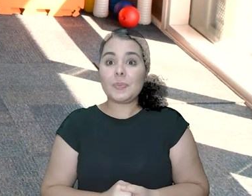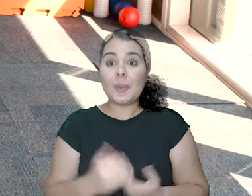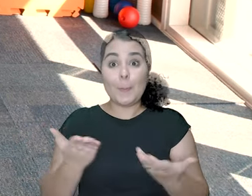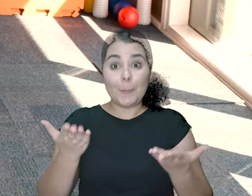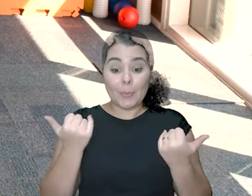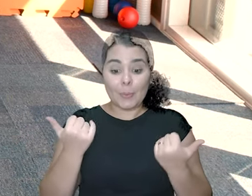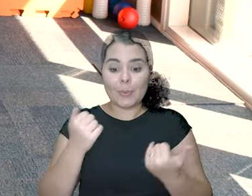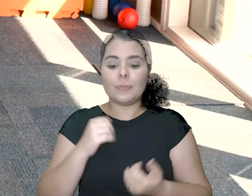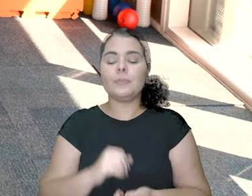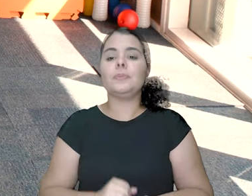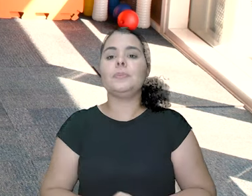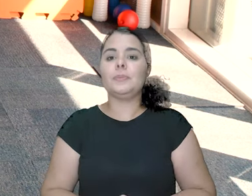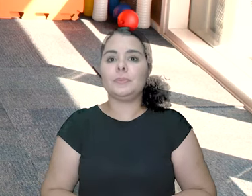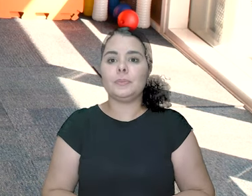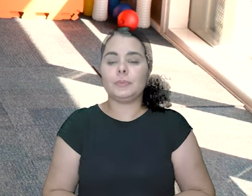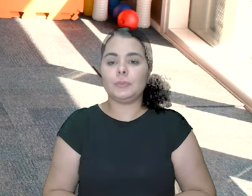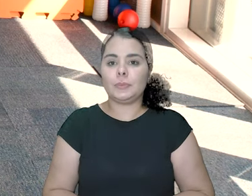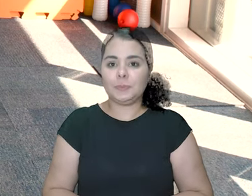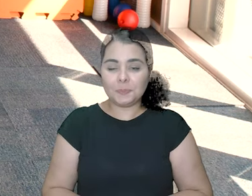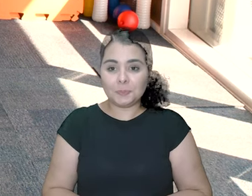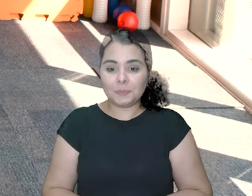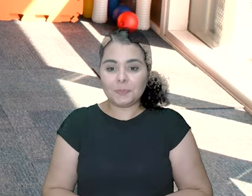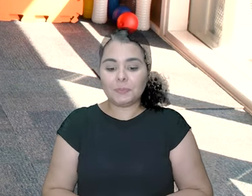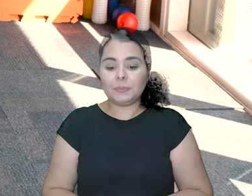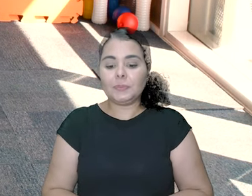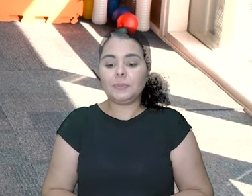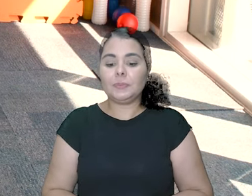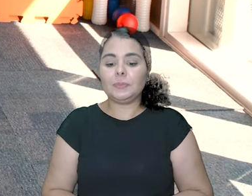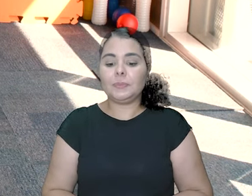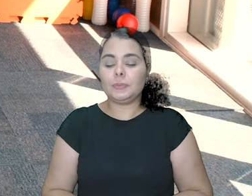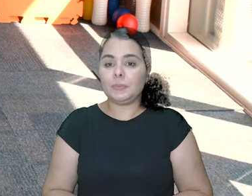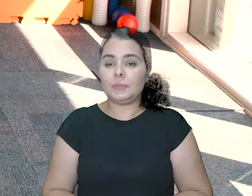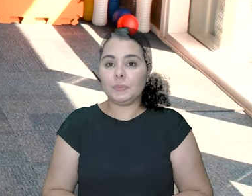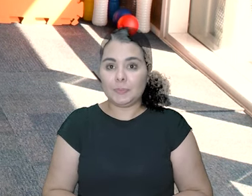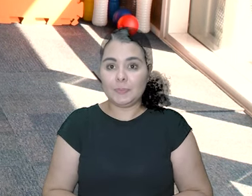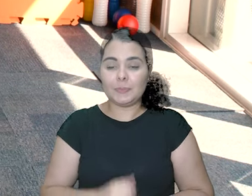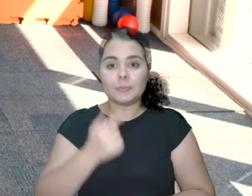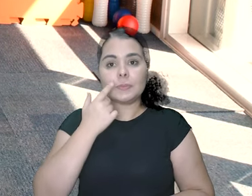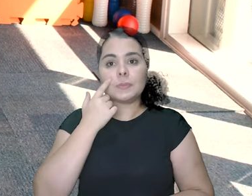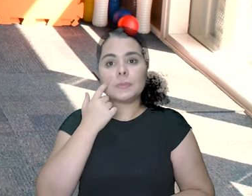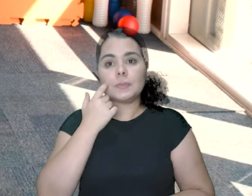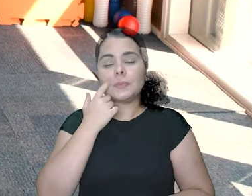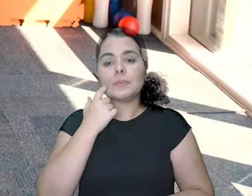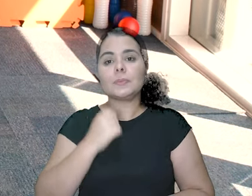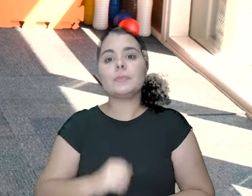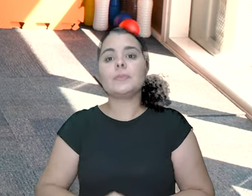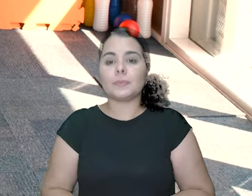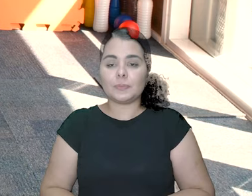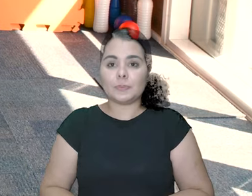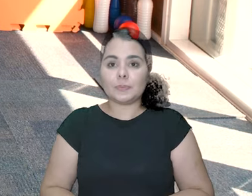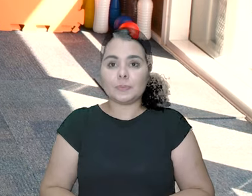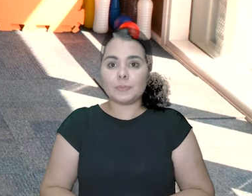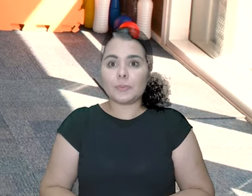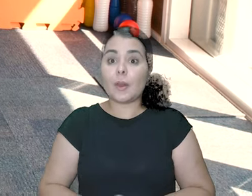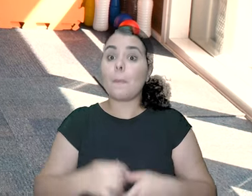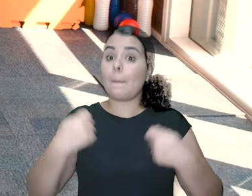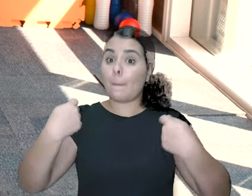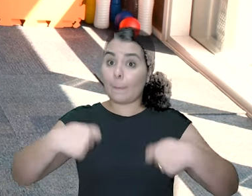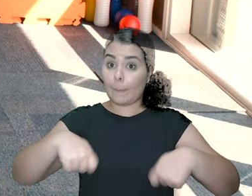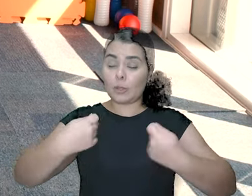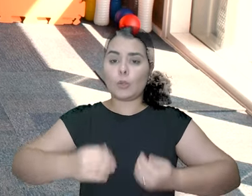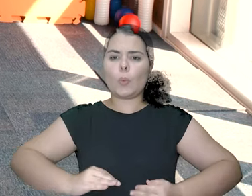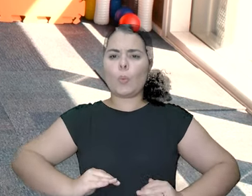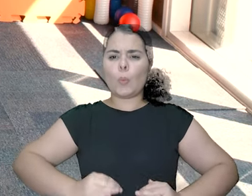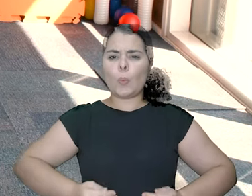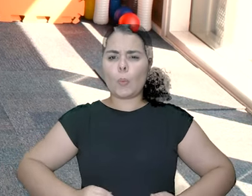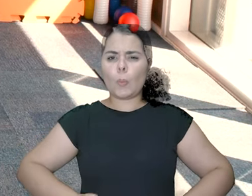três, é dois, é um. Bora. Subiu. Desceu. Subiu. Desceu.